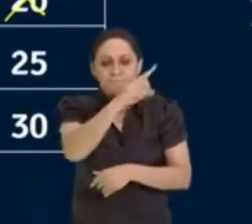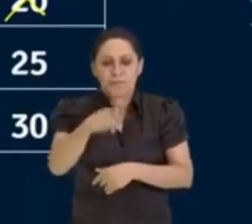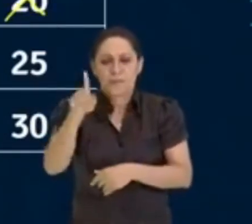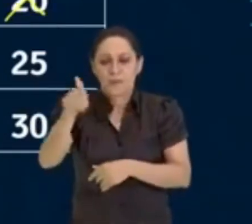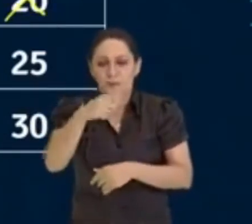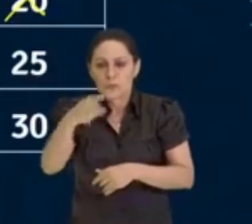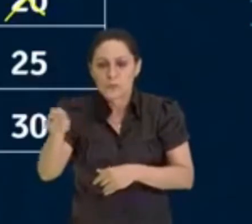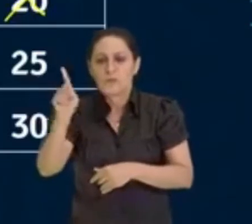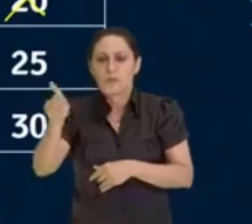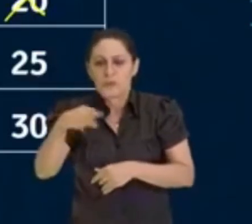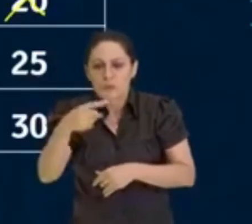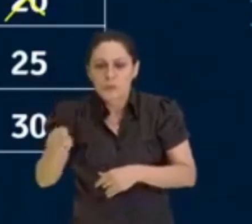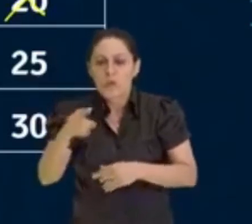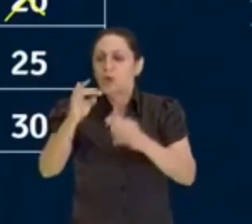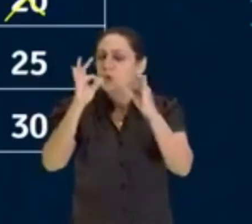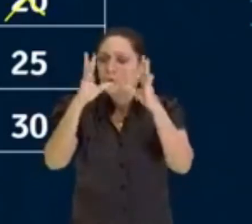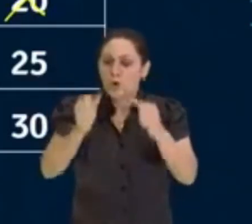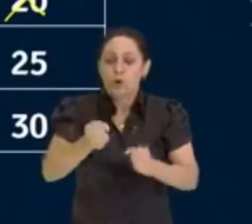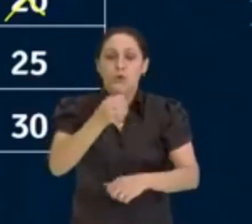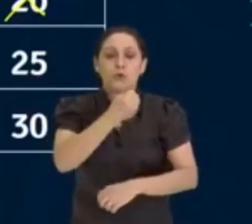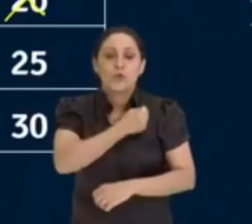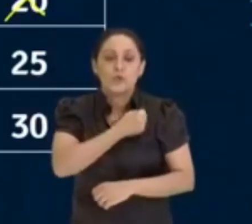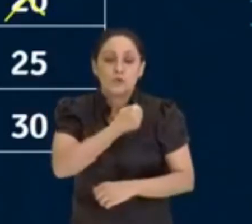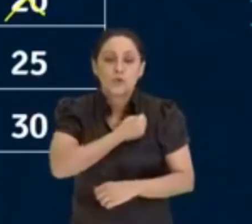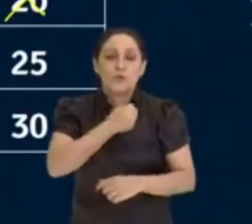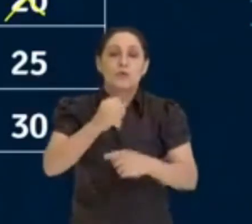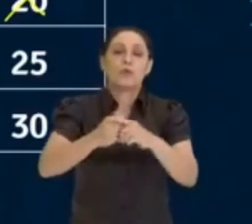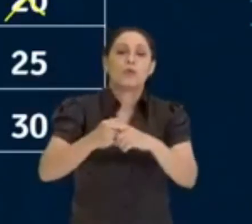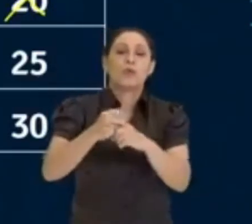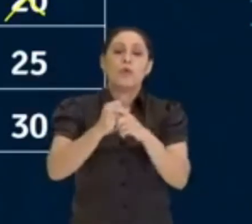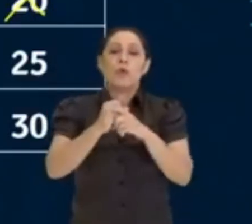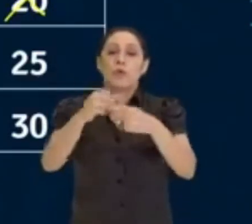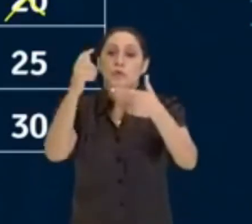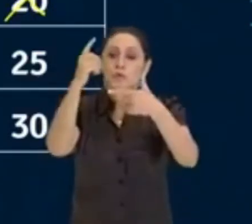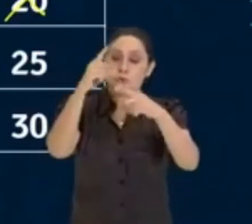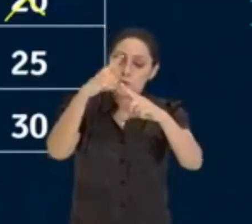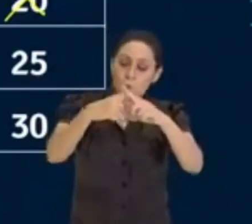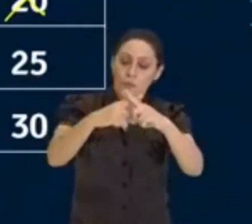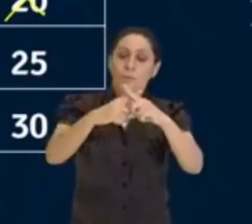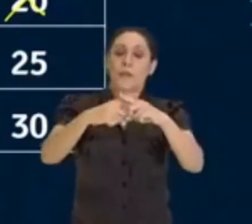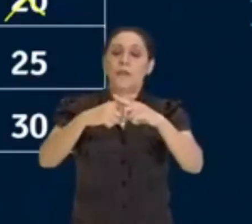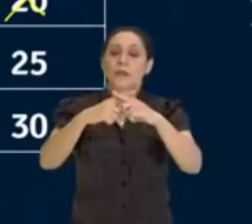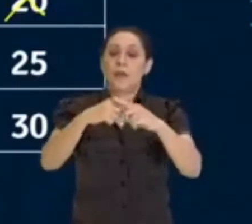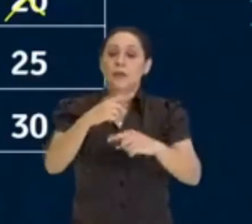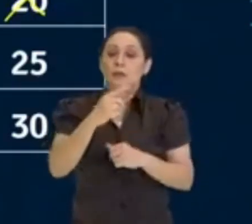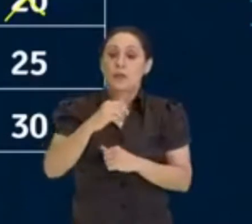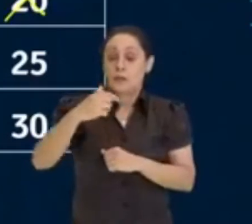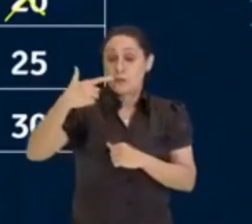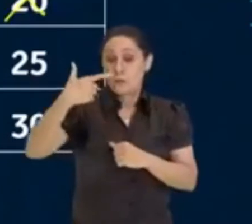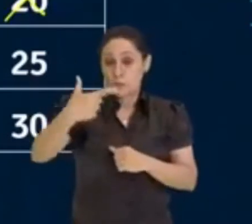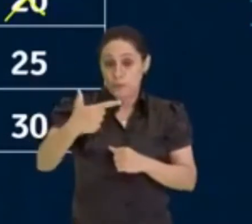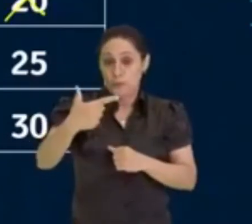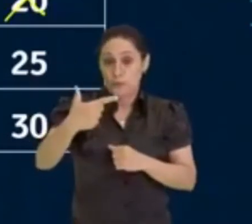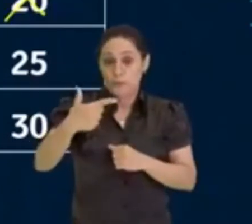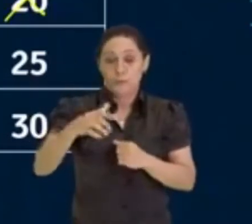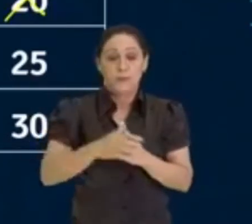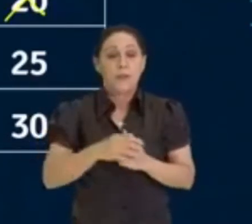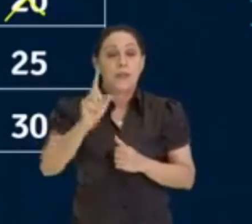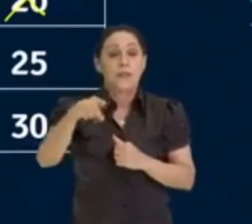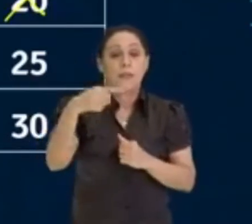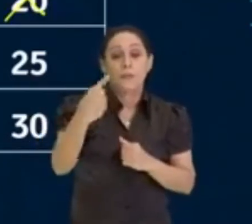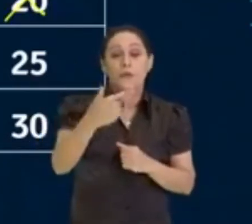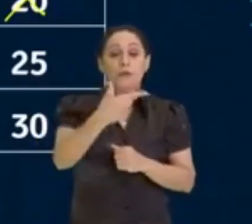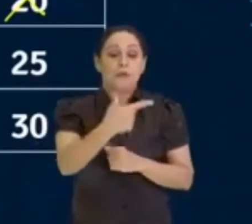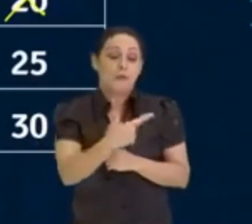sua tabela todos os múltiplos de 2. A está crivando esses números naturais. 24, depois 26,